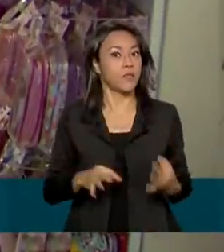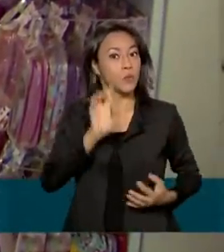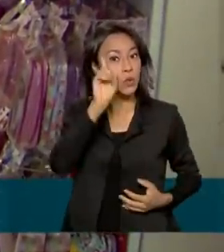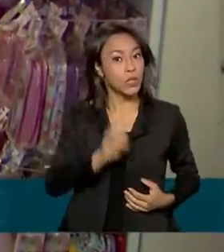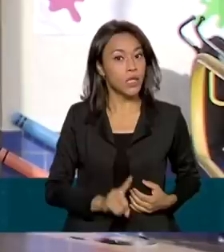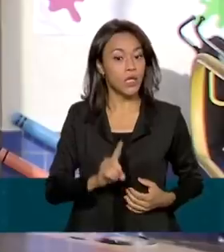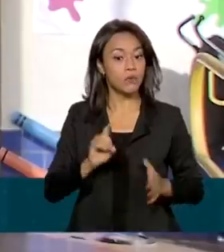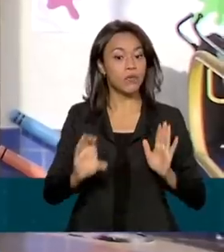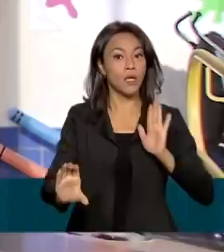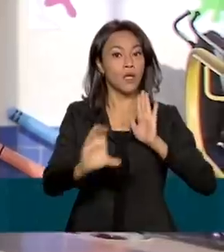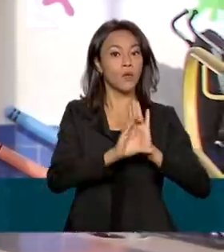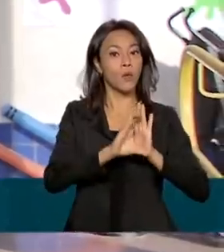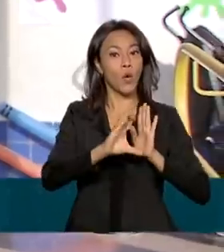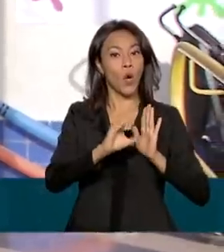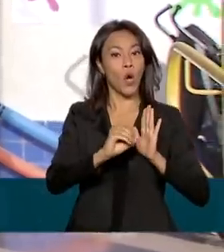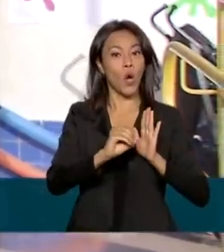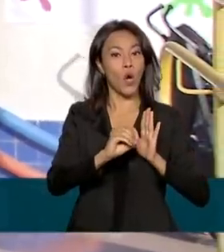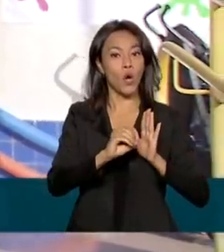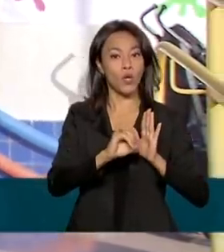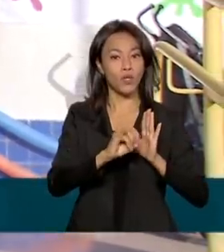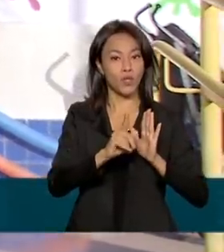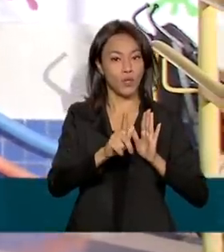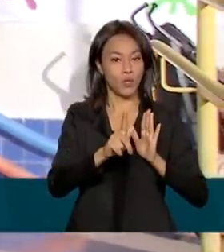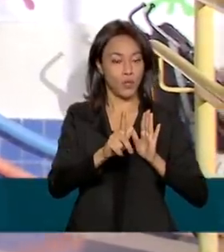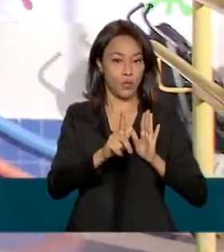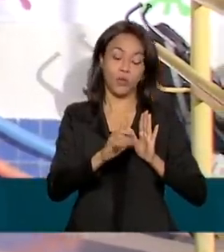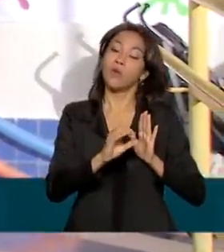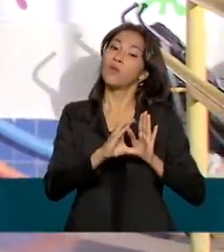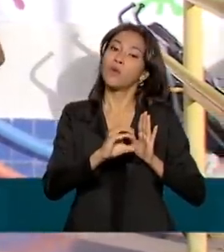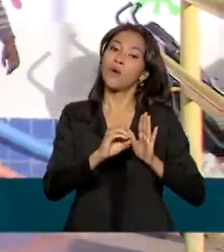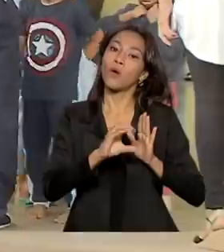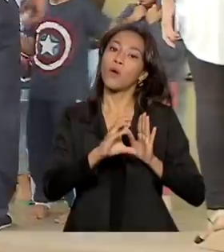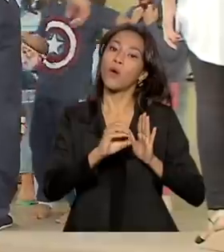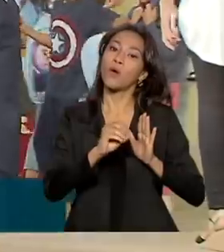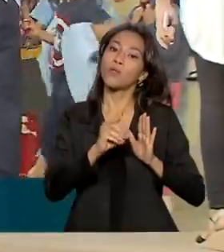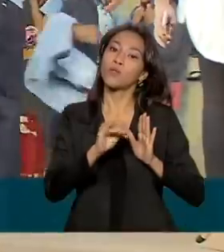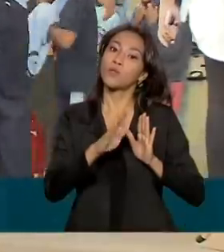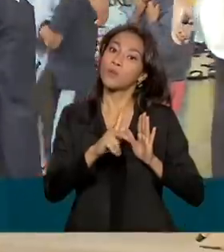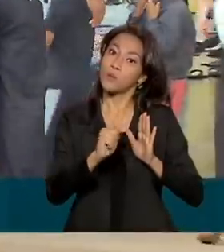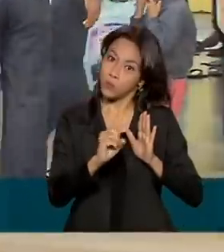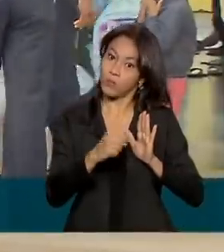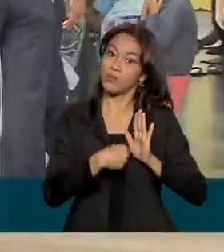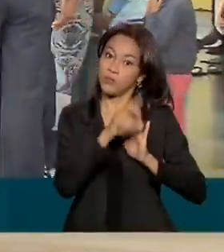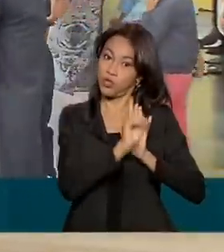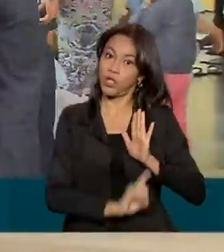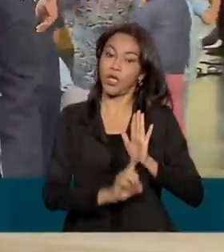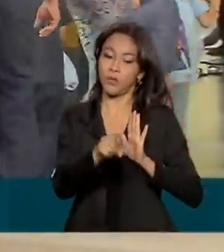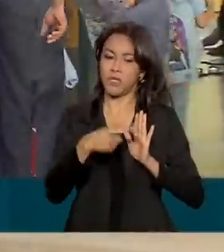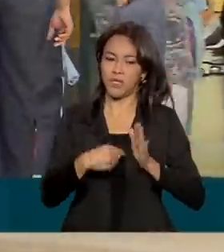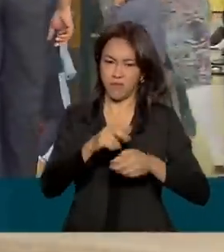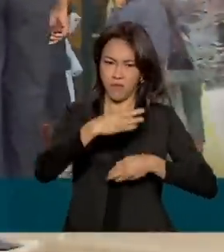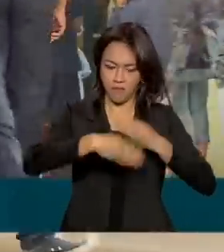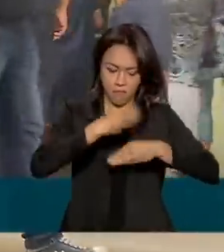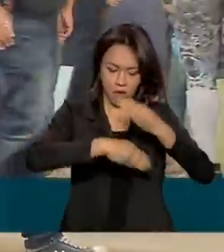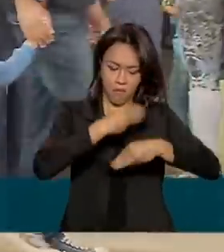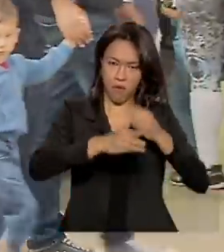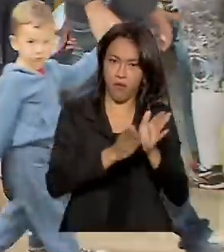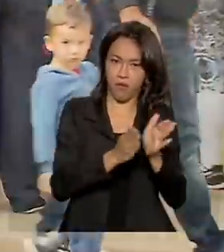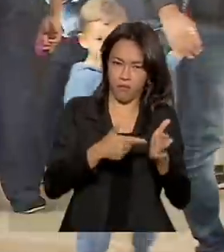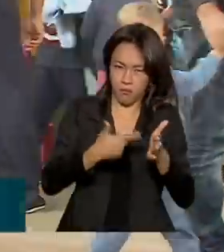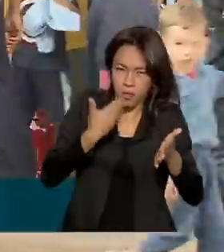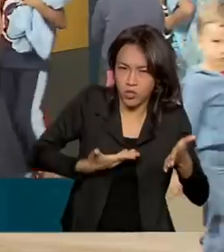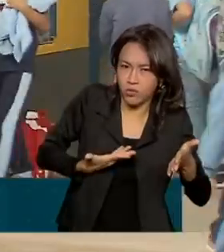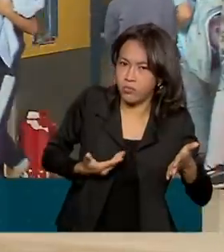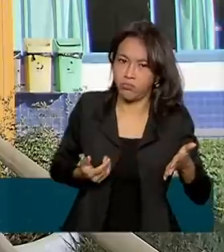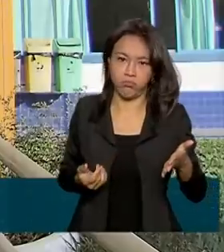de Defesa do Consumidor. A escola não pode exigir produtos de uso coletivo, como os de higiene e de limpeza. Também é